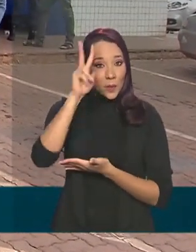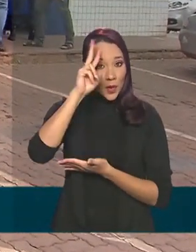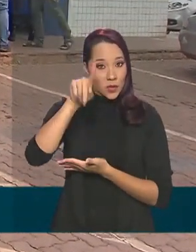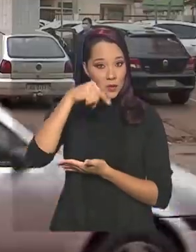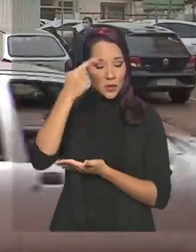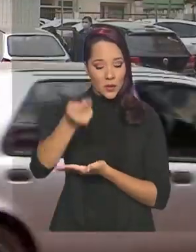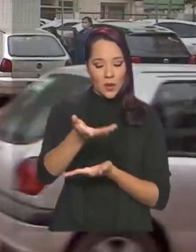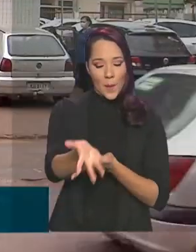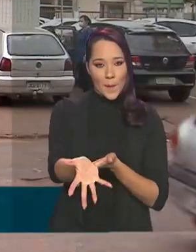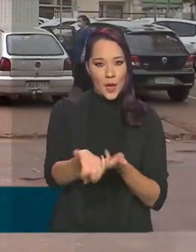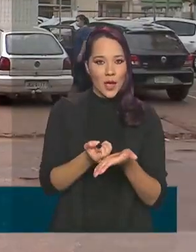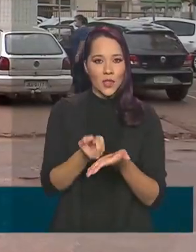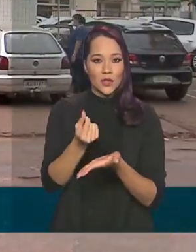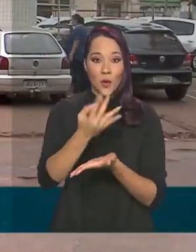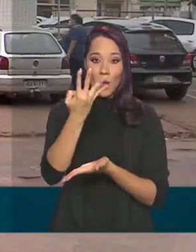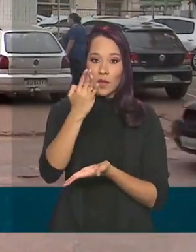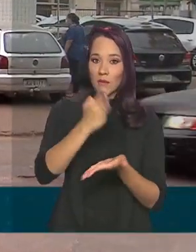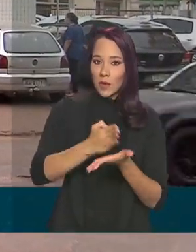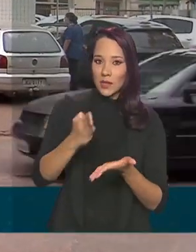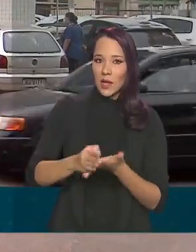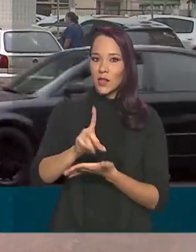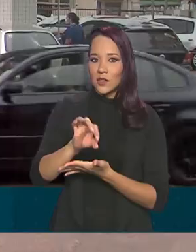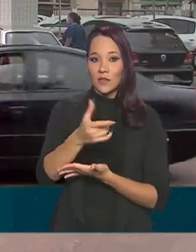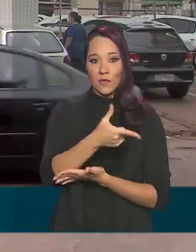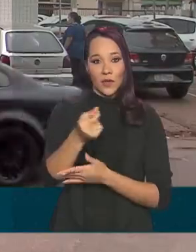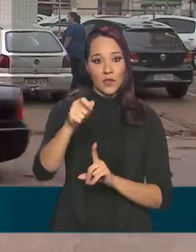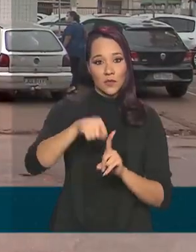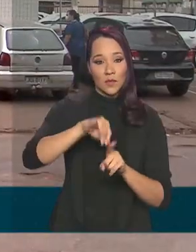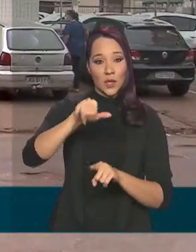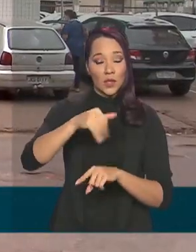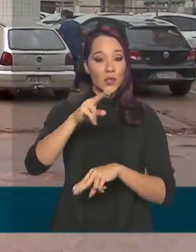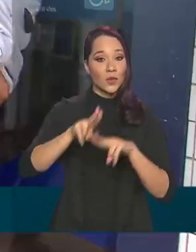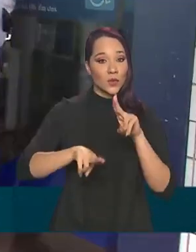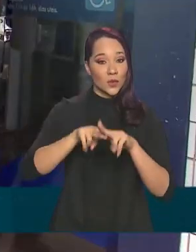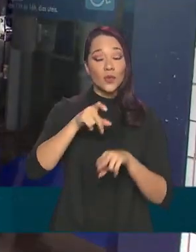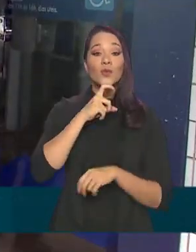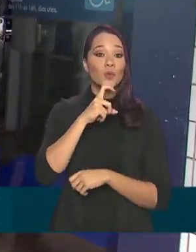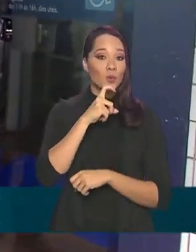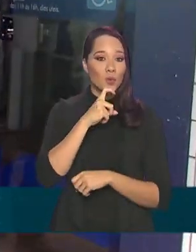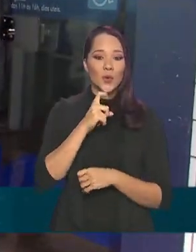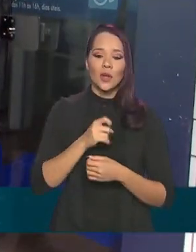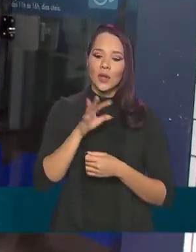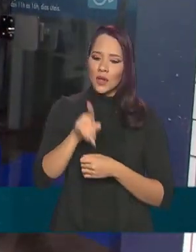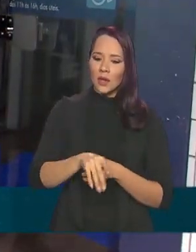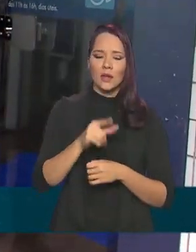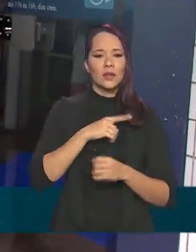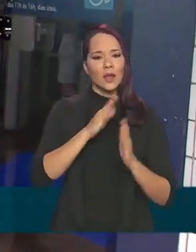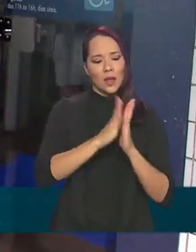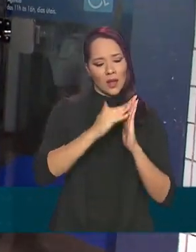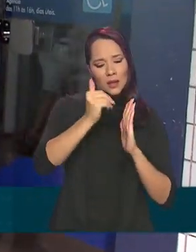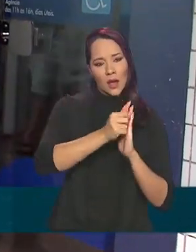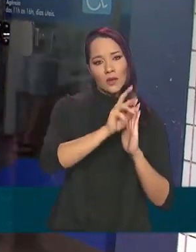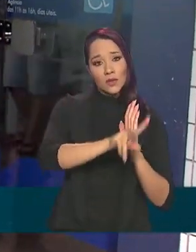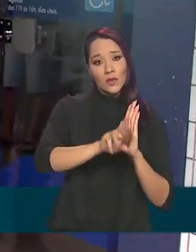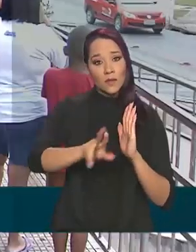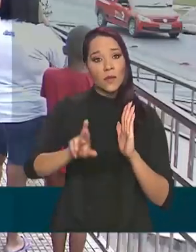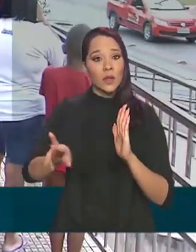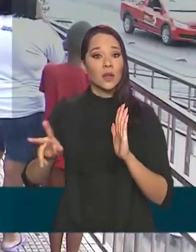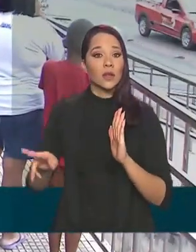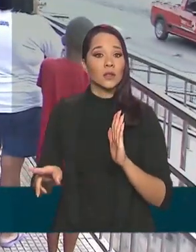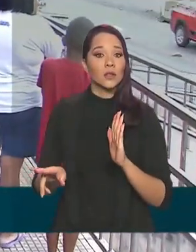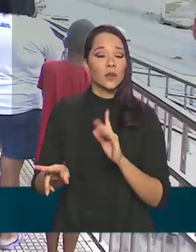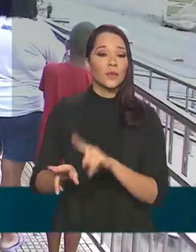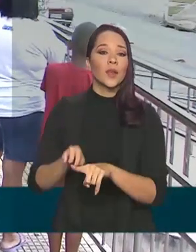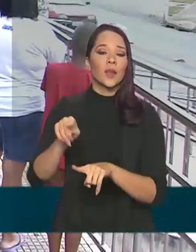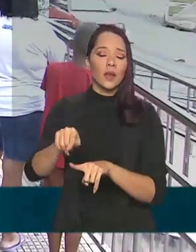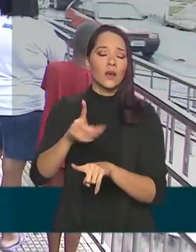-feira, dia 20 de julho. O grupo tem calendário distinto dos demais trabalhadores e recebe de acordo com o